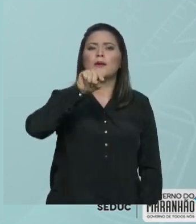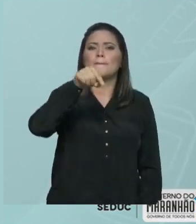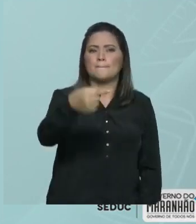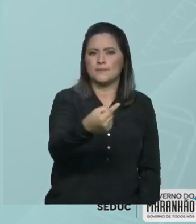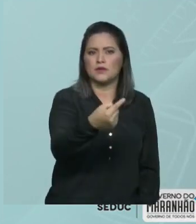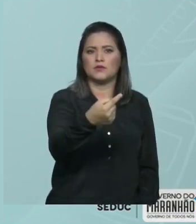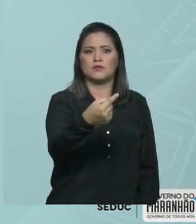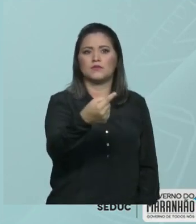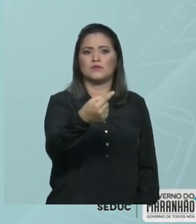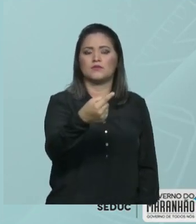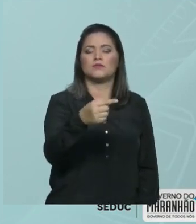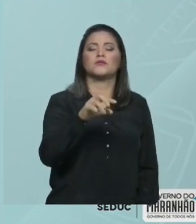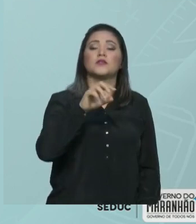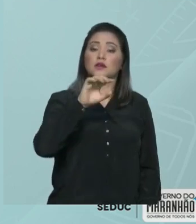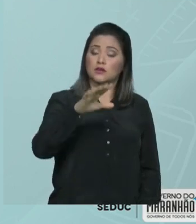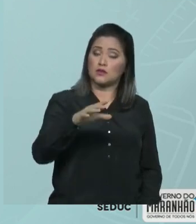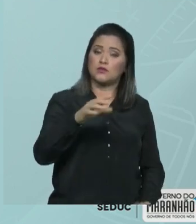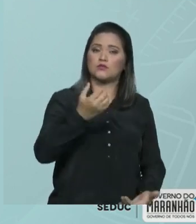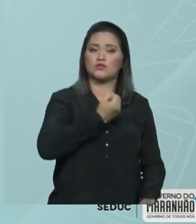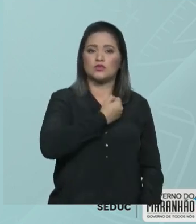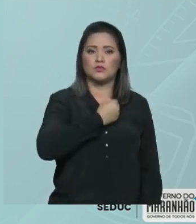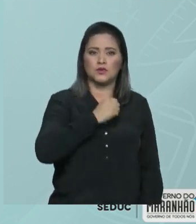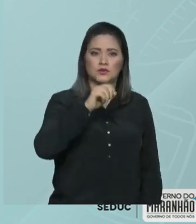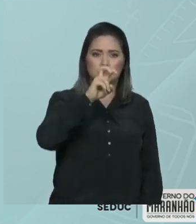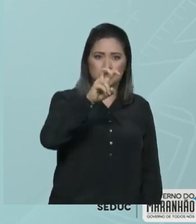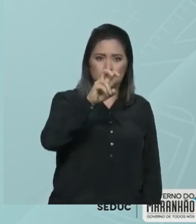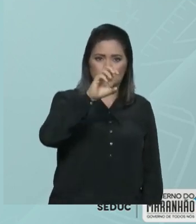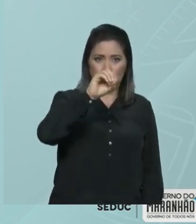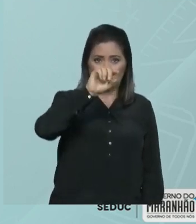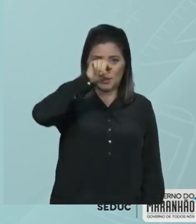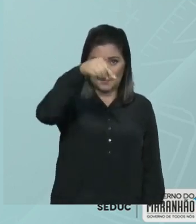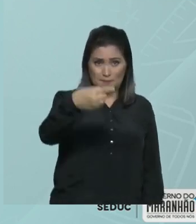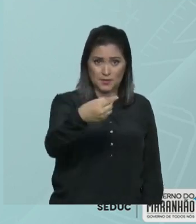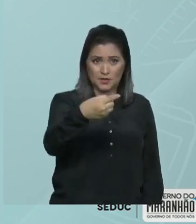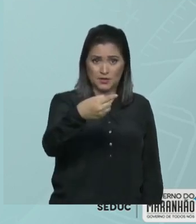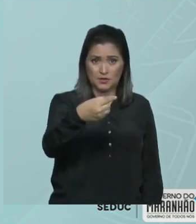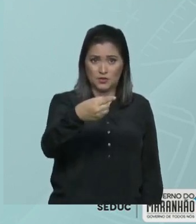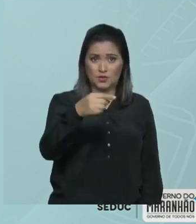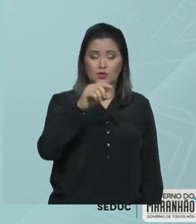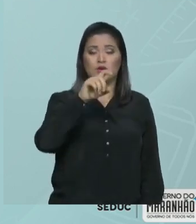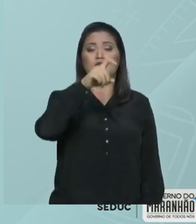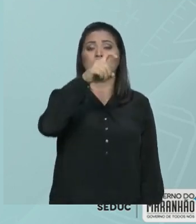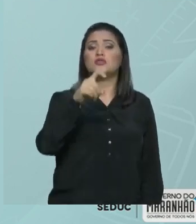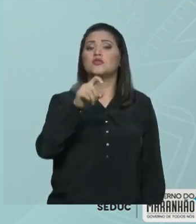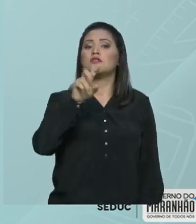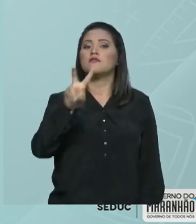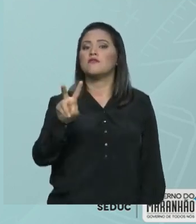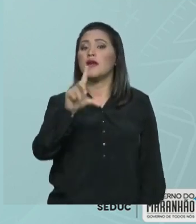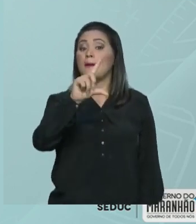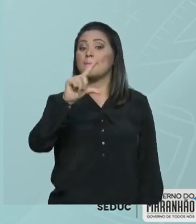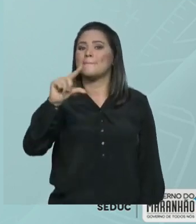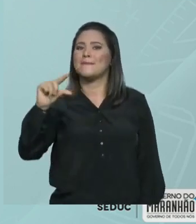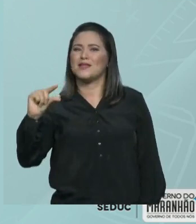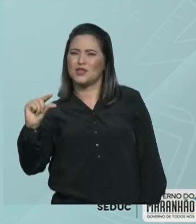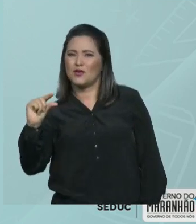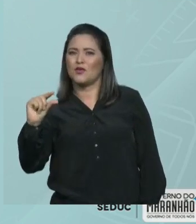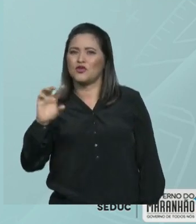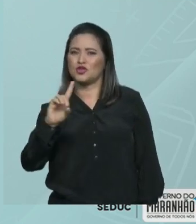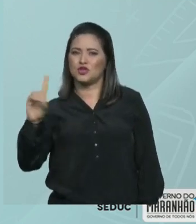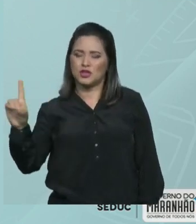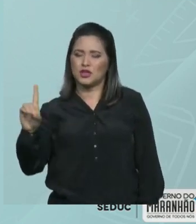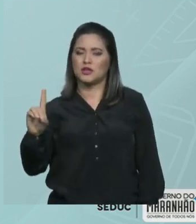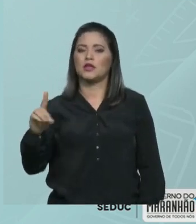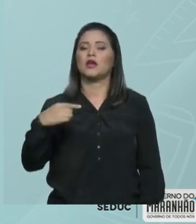Logo, tenho 50.000, X, V. É menor, está à direita. Logo, eu vou ter que